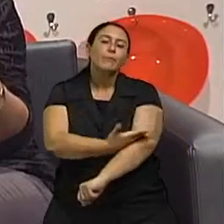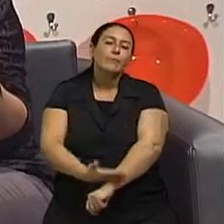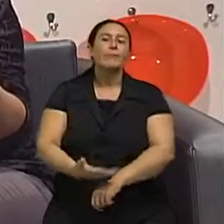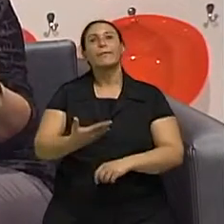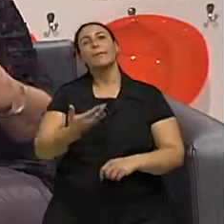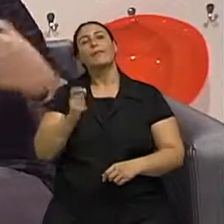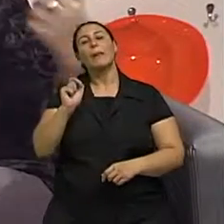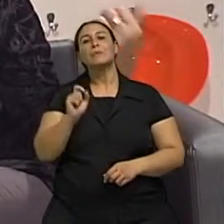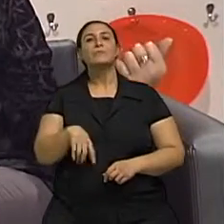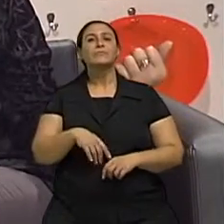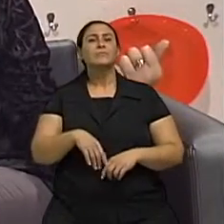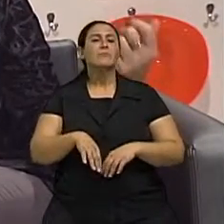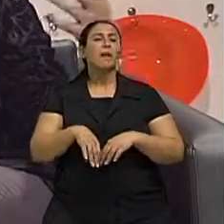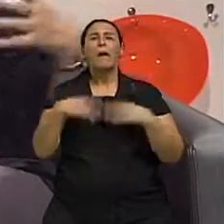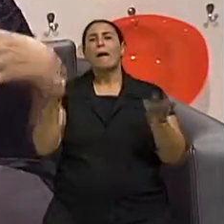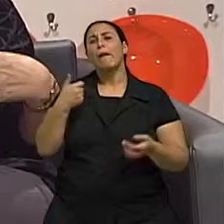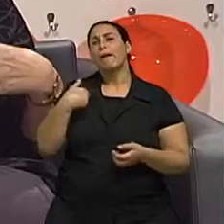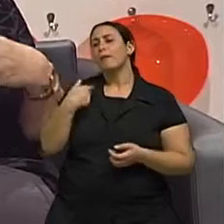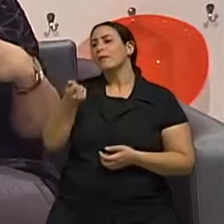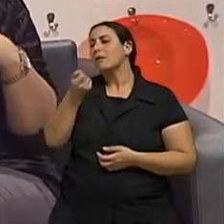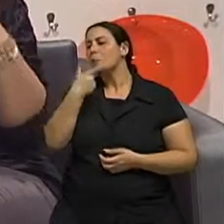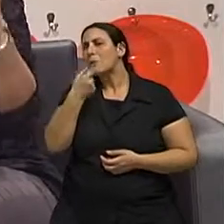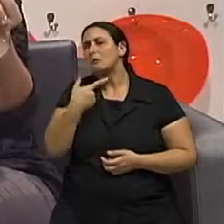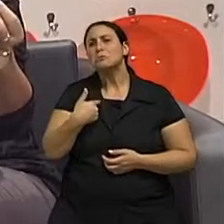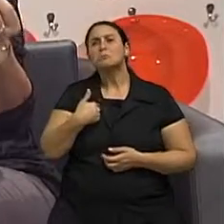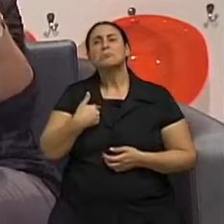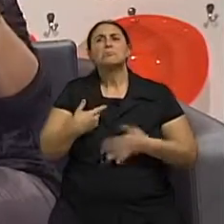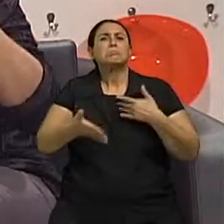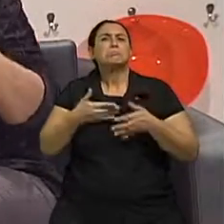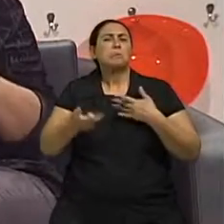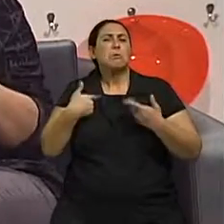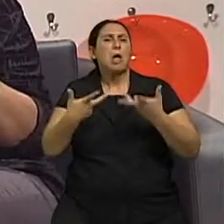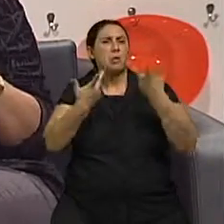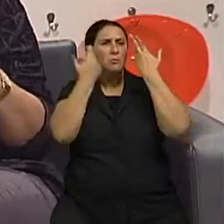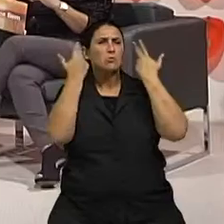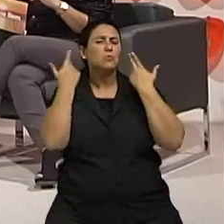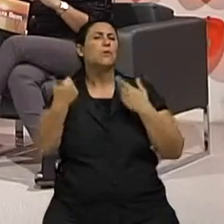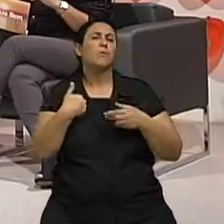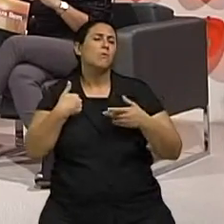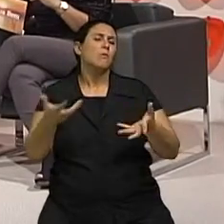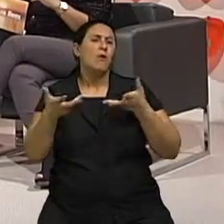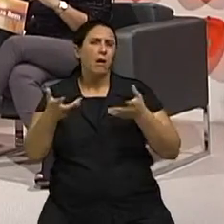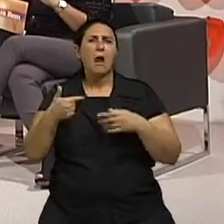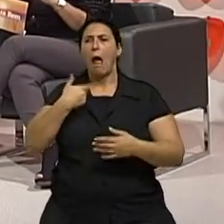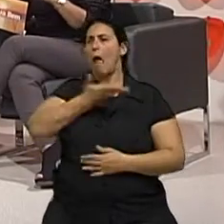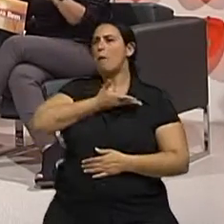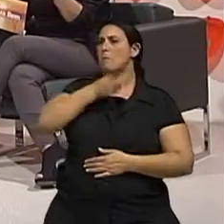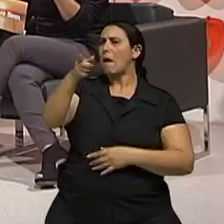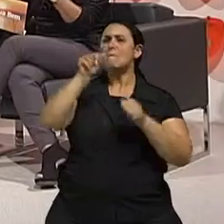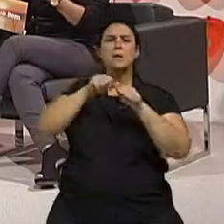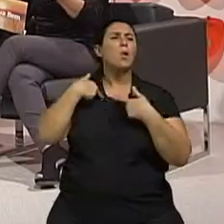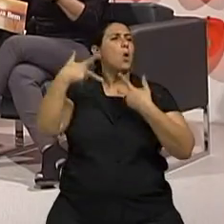saudável de assim, o vizinho tomou um remédio, eu tomo o mesmo, eu quero fazer igual a plástica que a minha amiga fez.